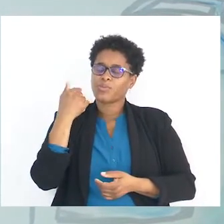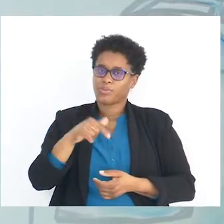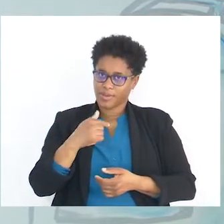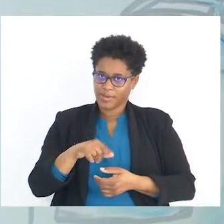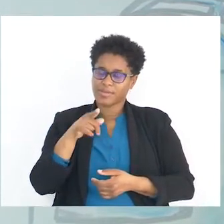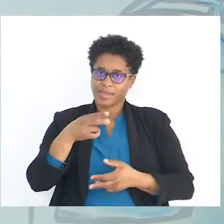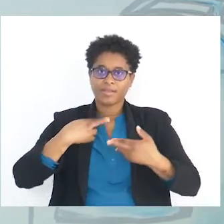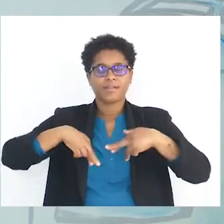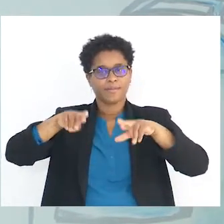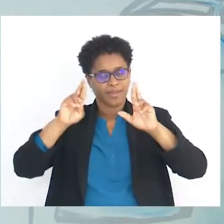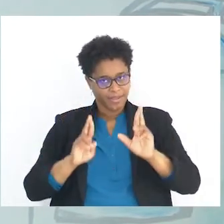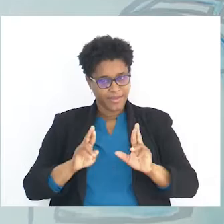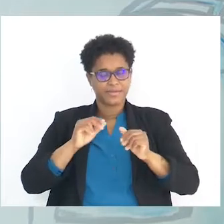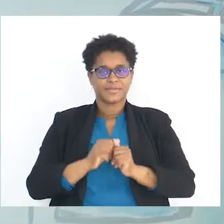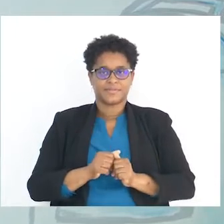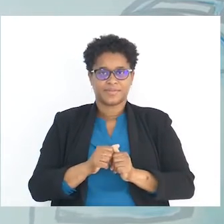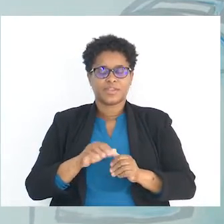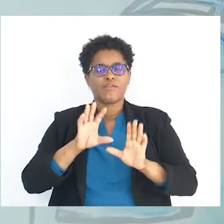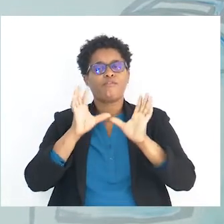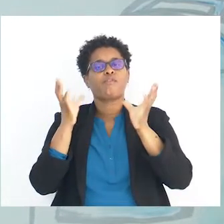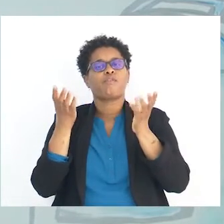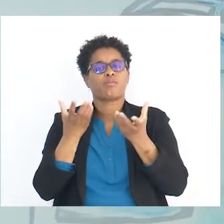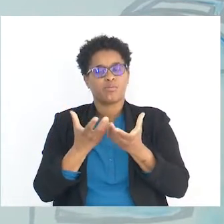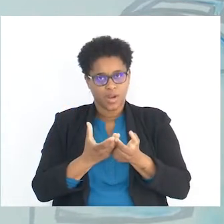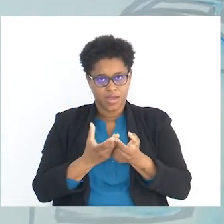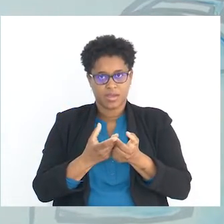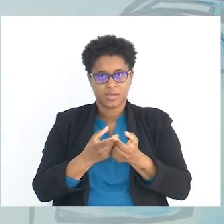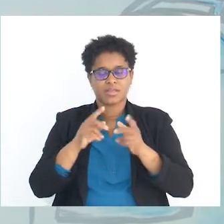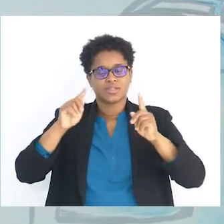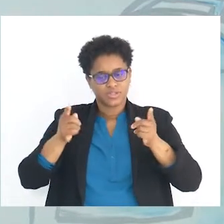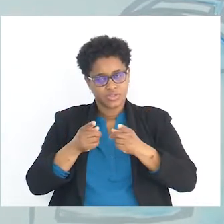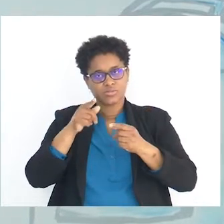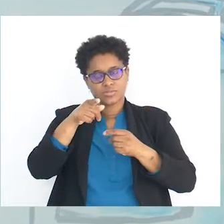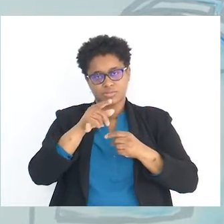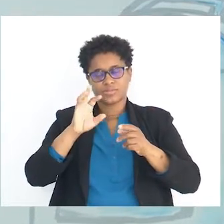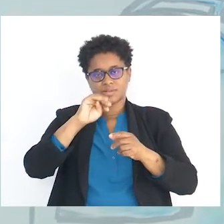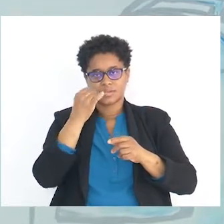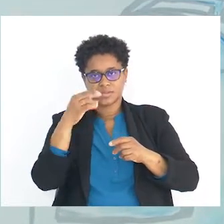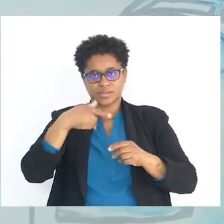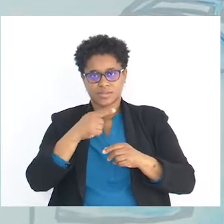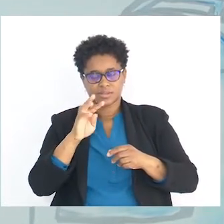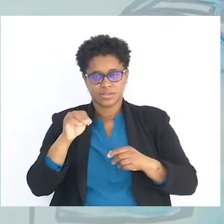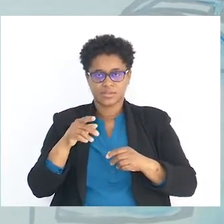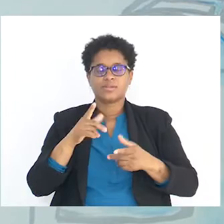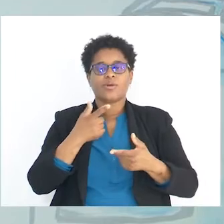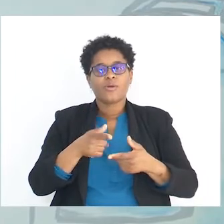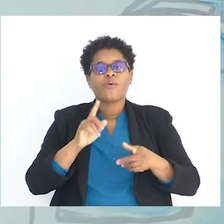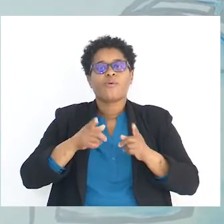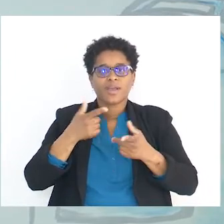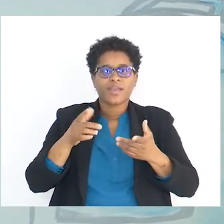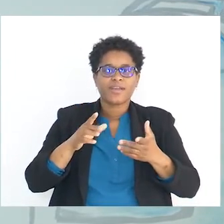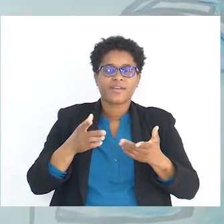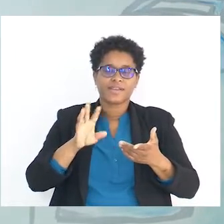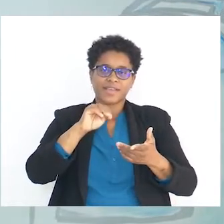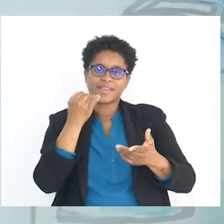tu tens essa liberdade de formular a síntese. Ok? Então, qual é que a